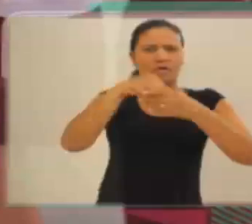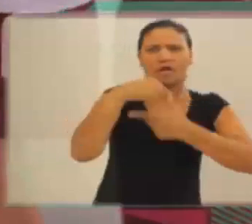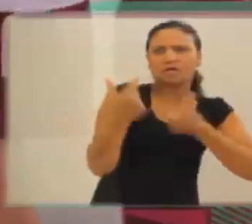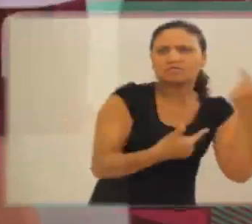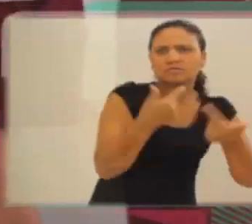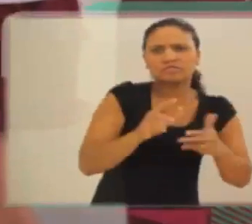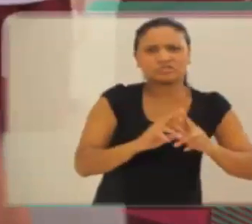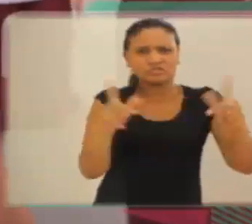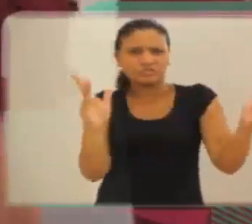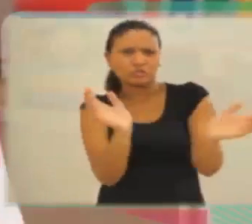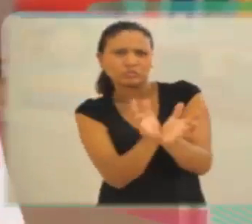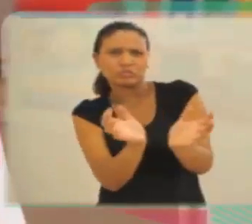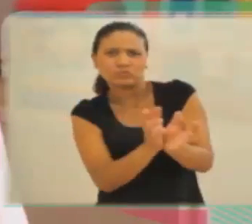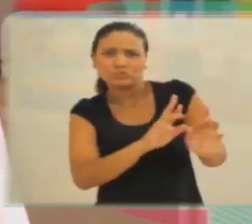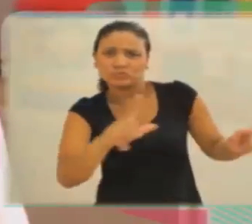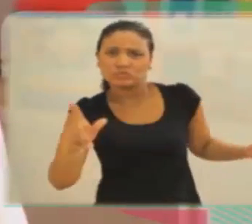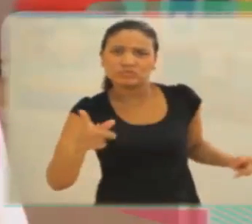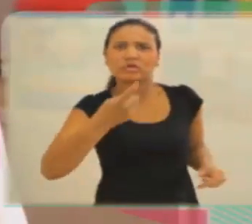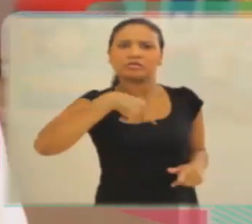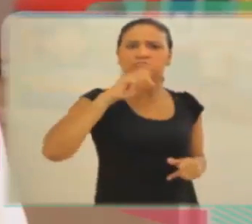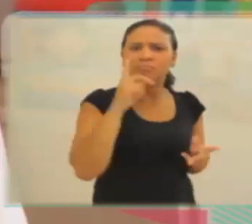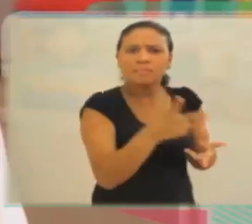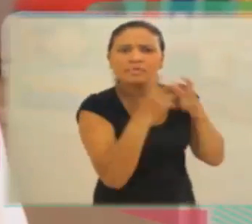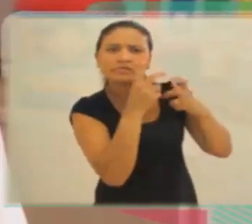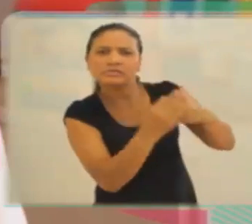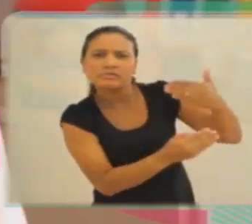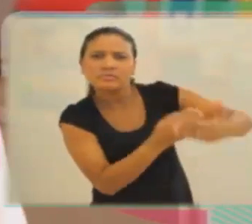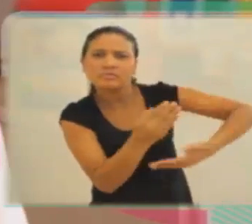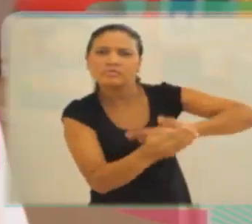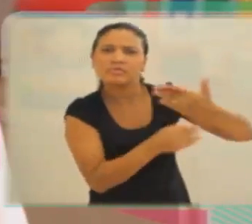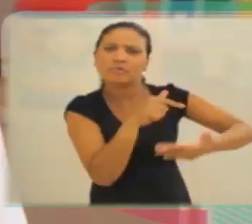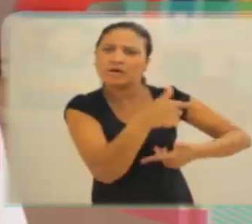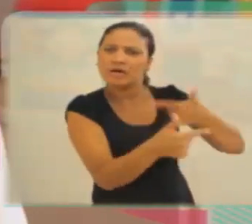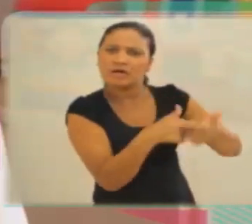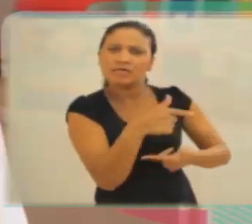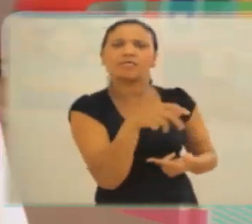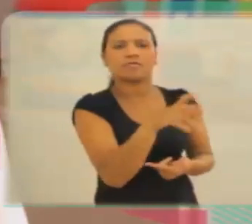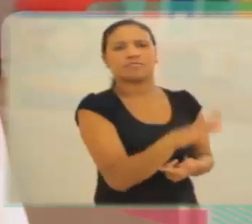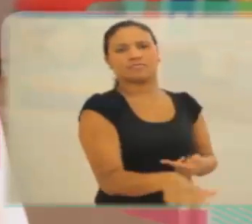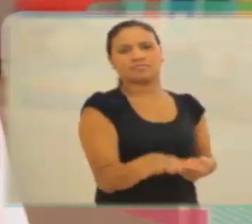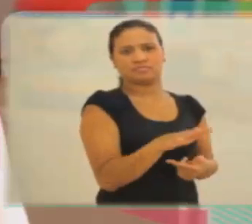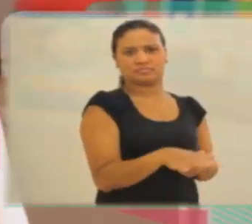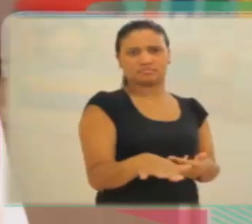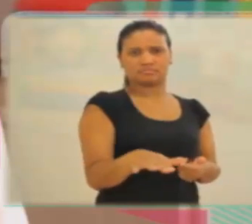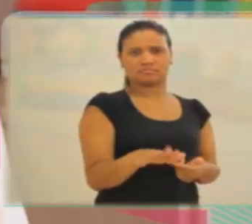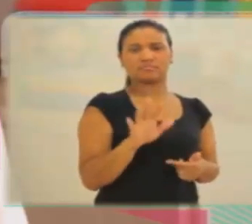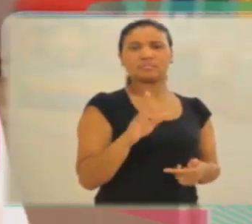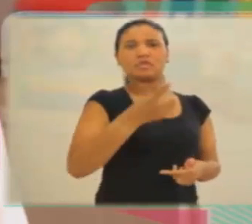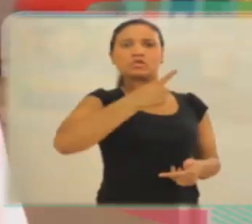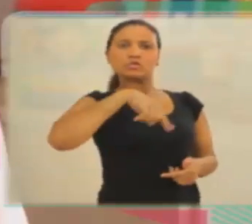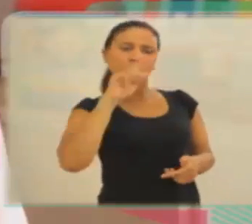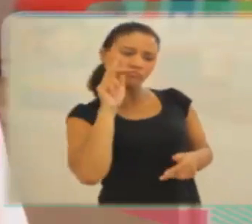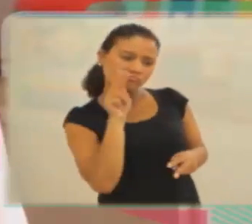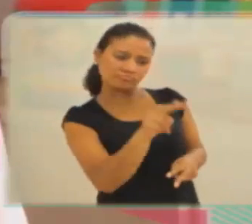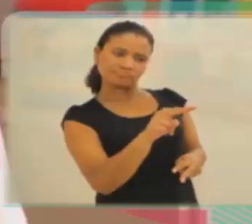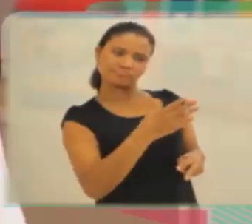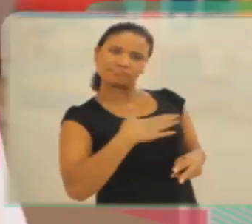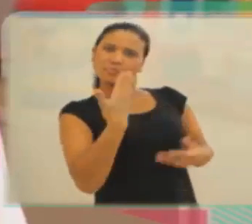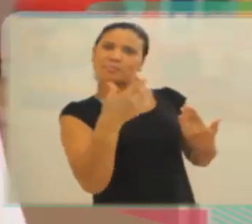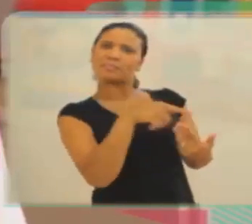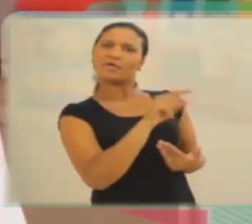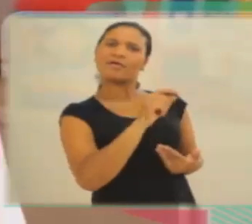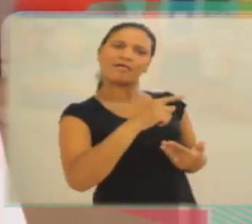como um todo. E o que a gente percebe ao longo desses anos, com esse trabalho, é que as crianças nos